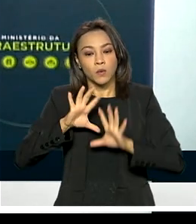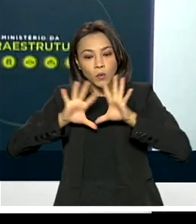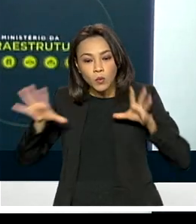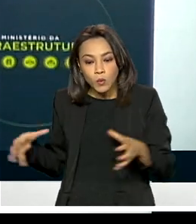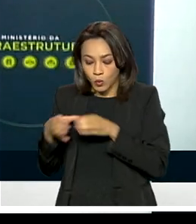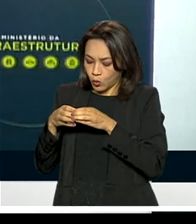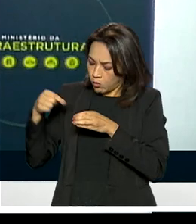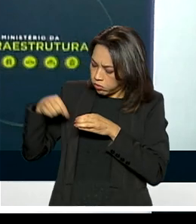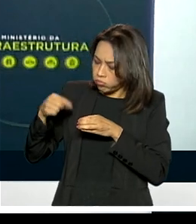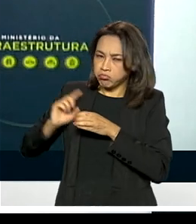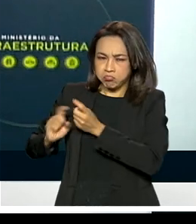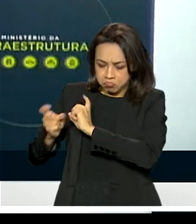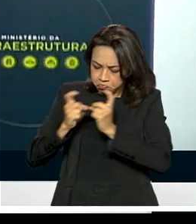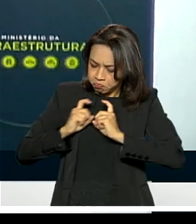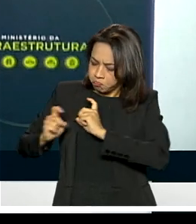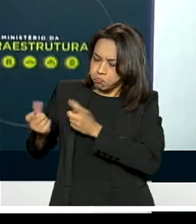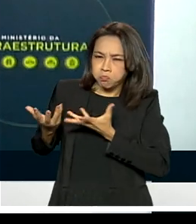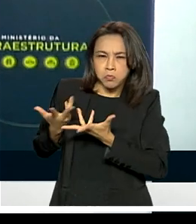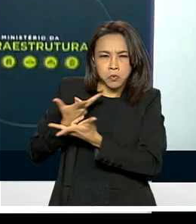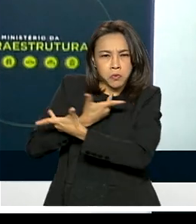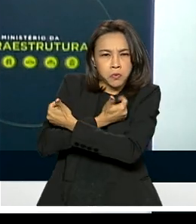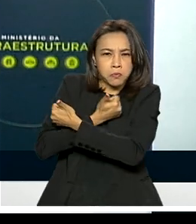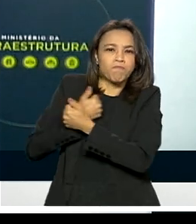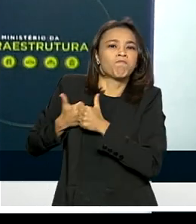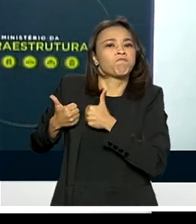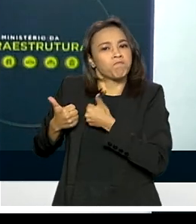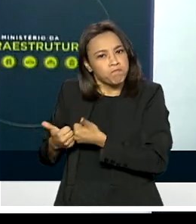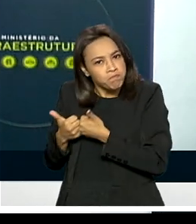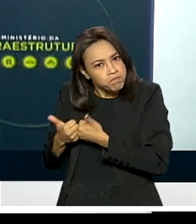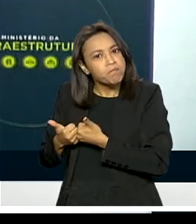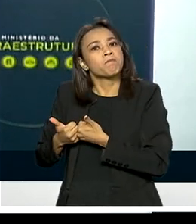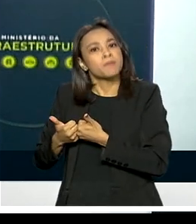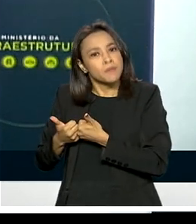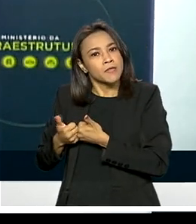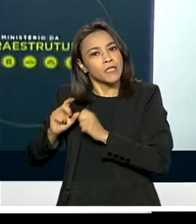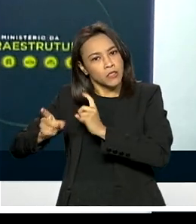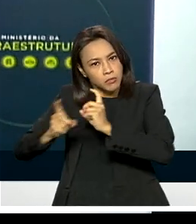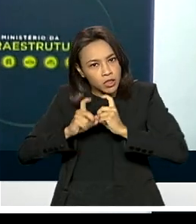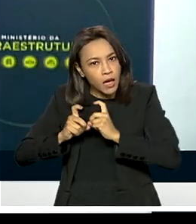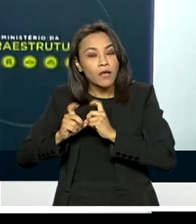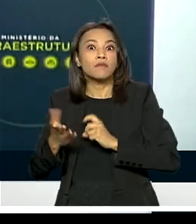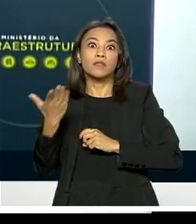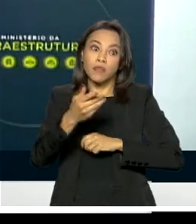profissionalismo, excelência na gestão, não só das nossas rodovias, mas também já do aeroporto de Confins.